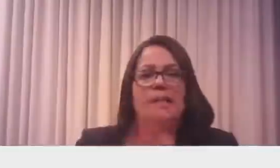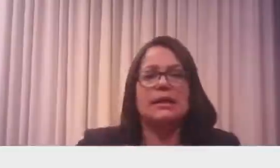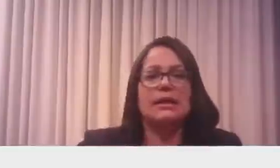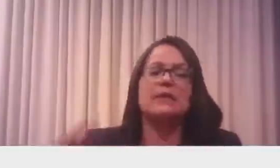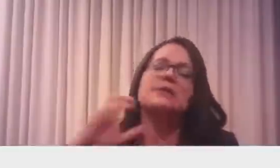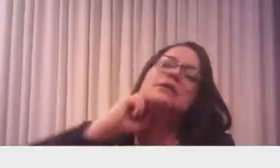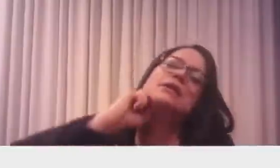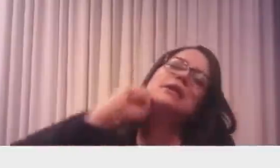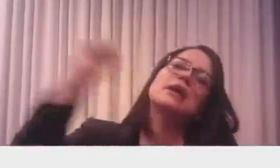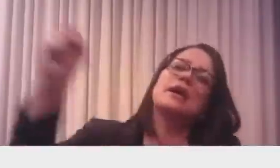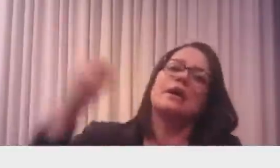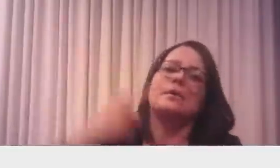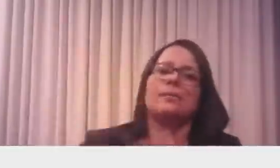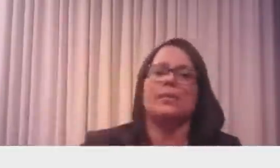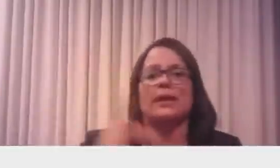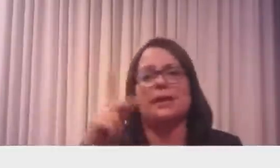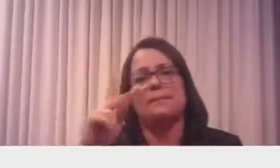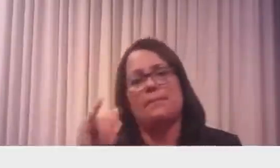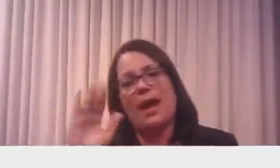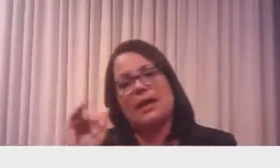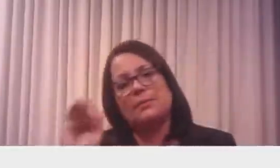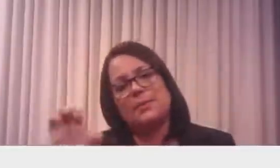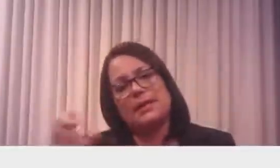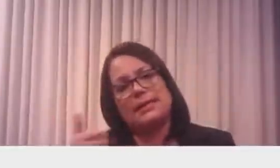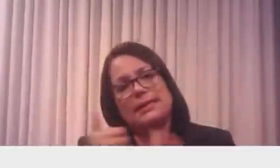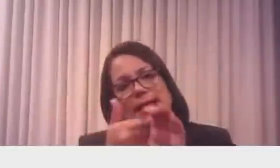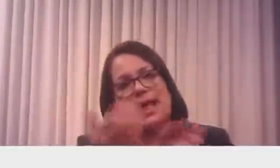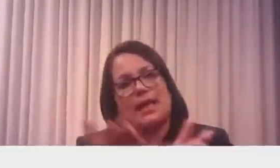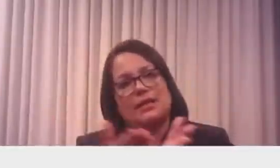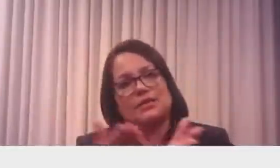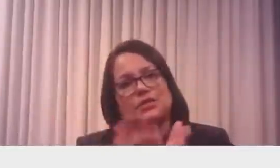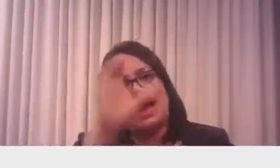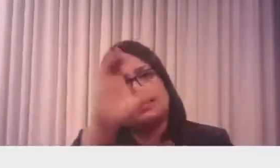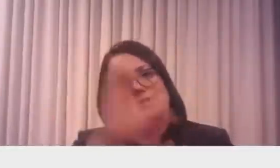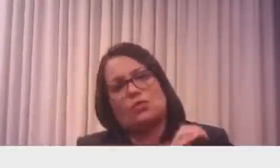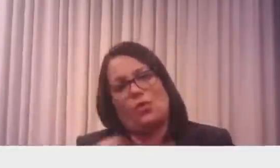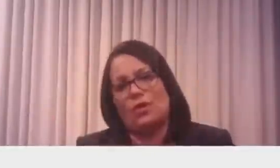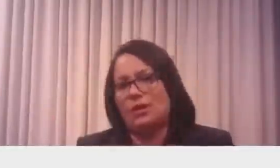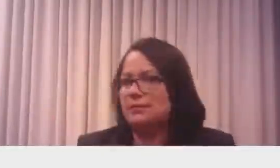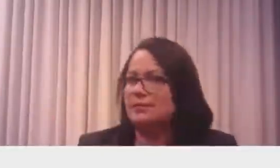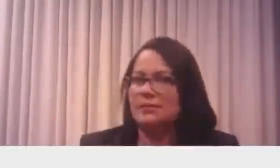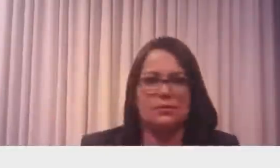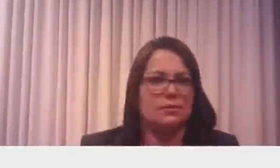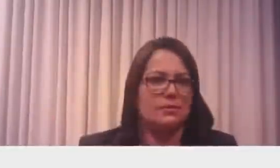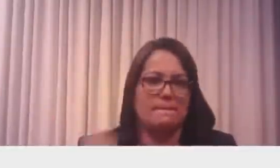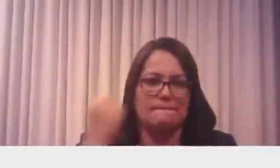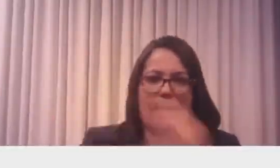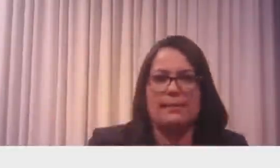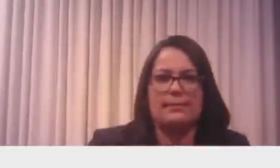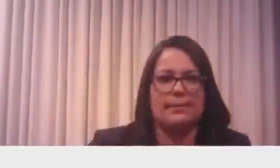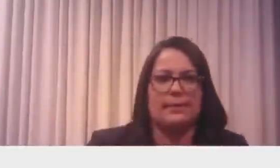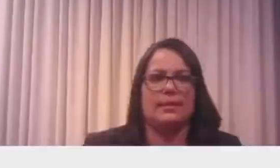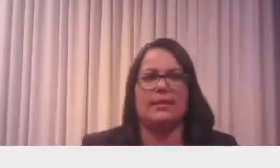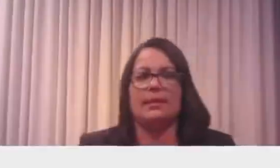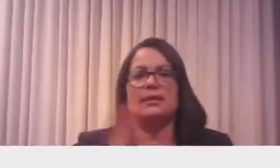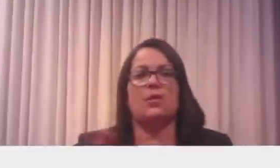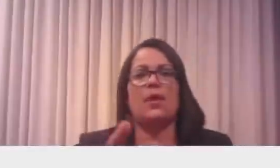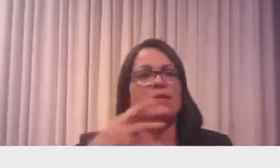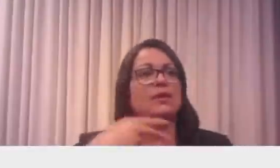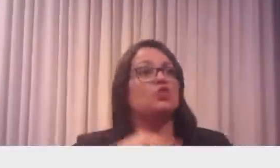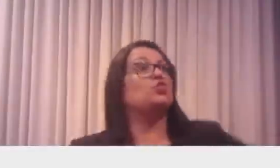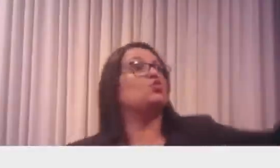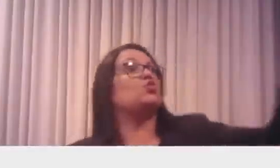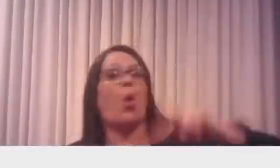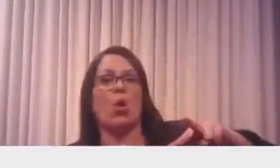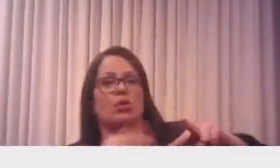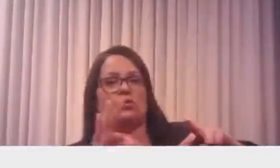enforcadas porque os pais são cristãos. então não quer dizer que todo cristão afegão venha para cá, uma